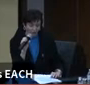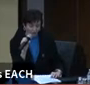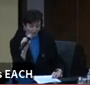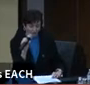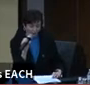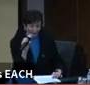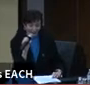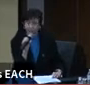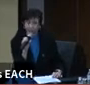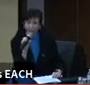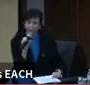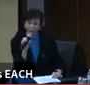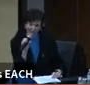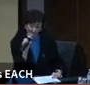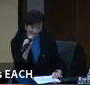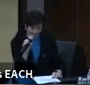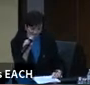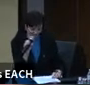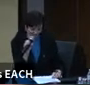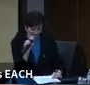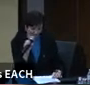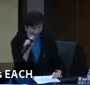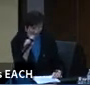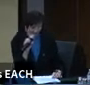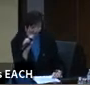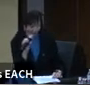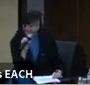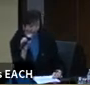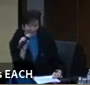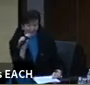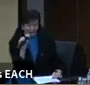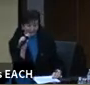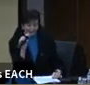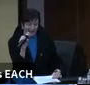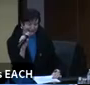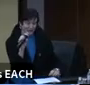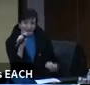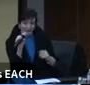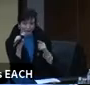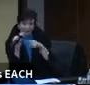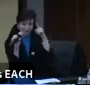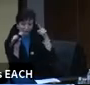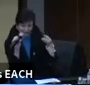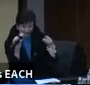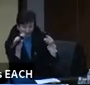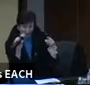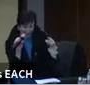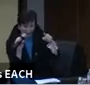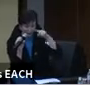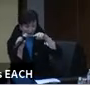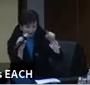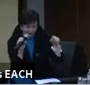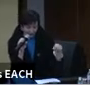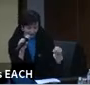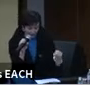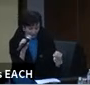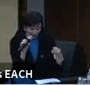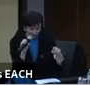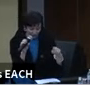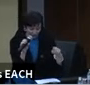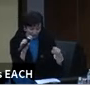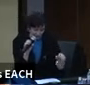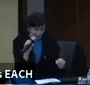perguntamos como é que ela escuta música. Se você assina mais streamings de vídeo que o seu